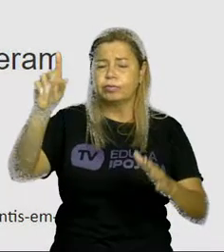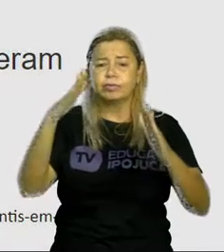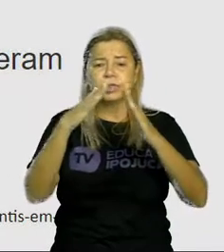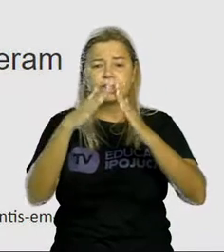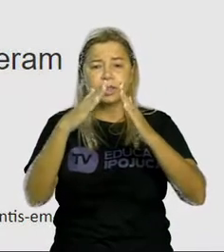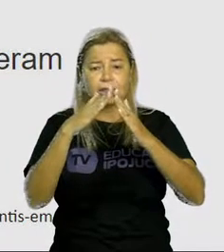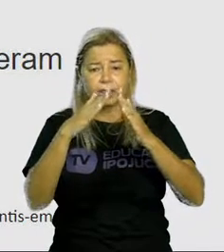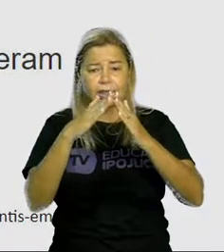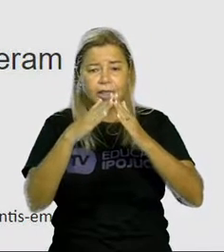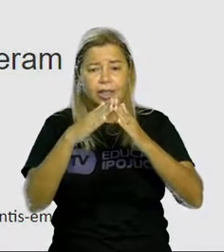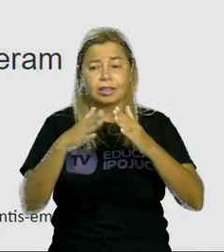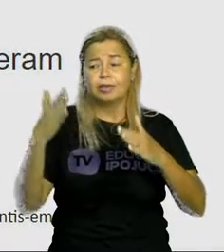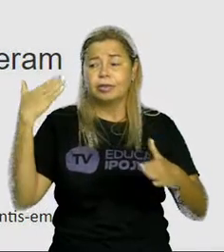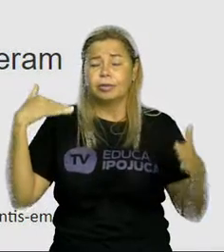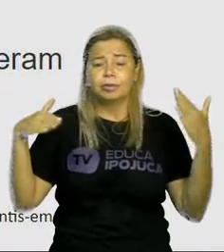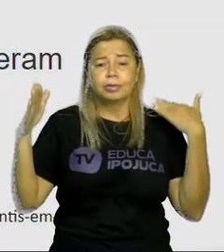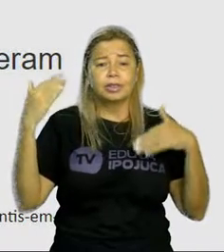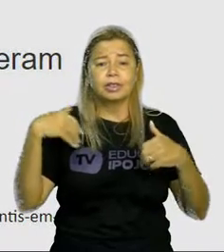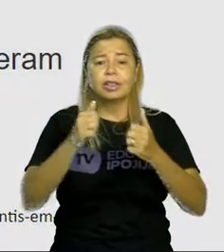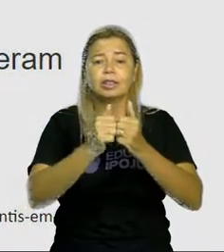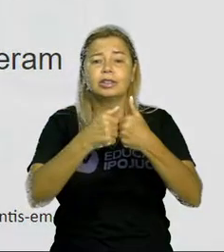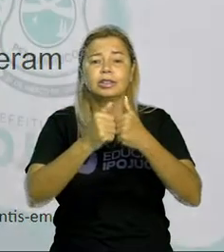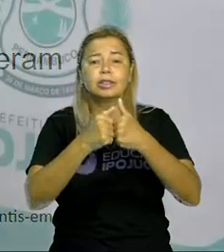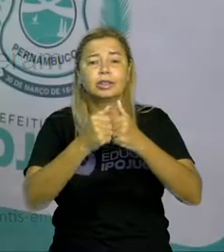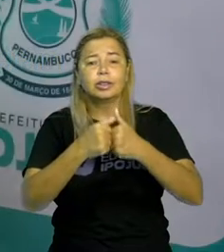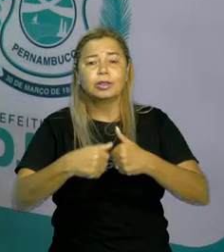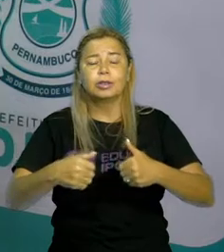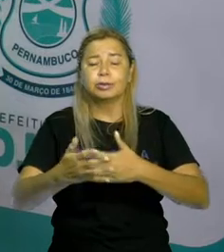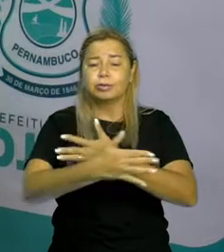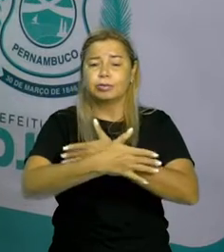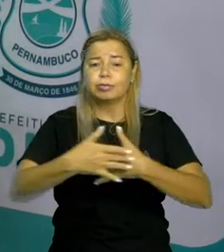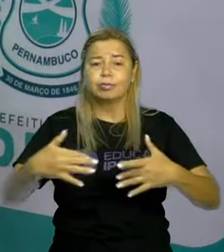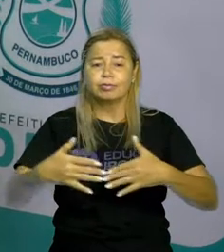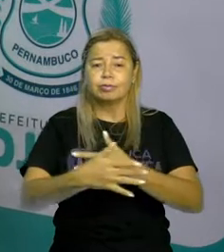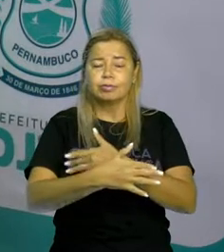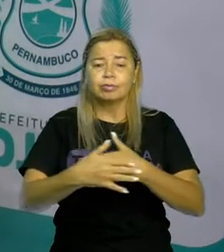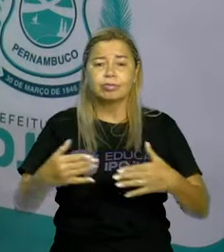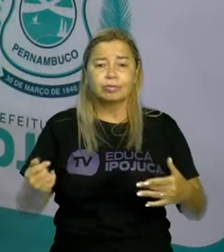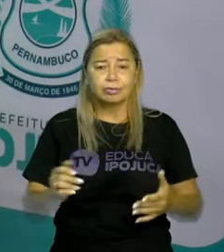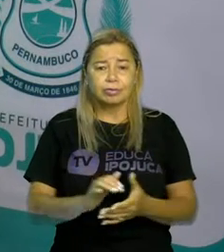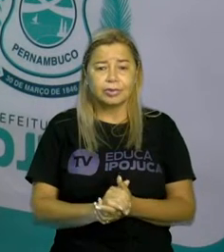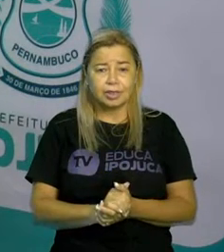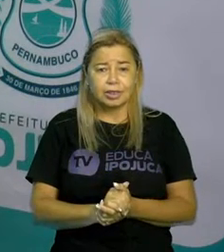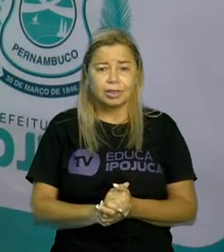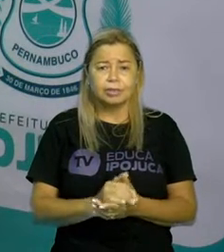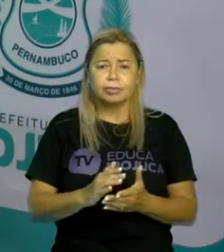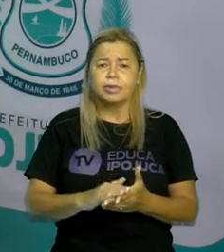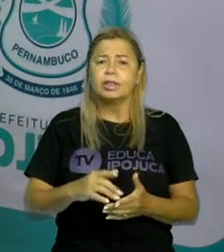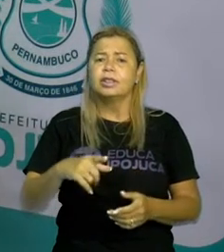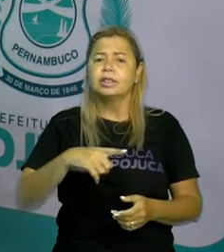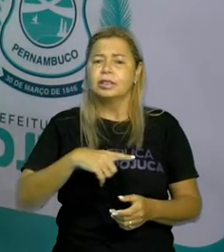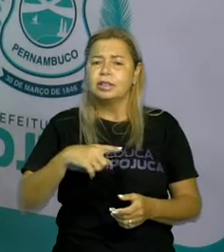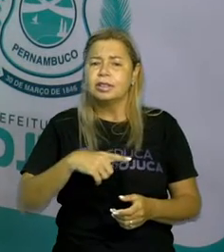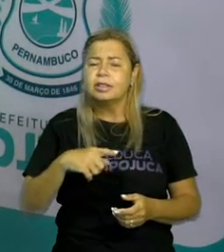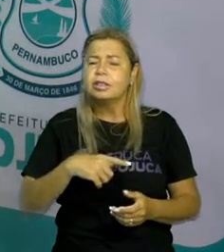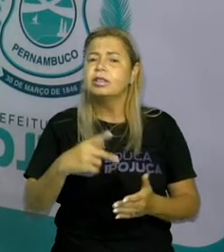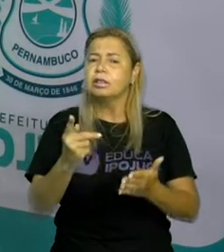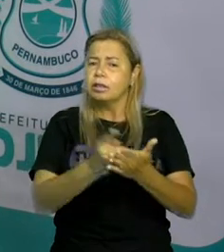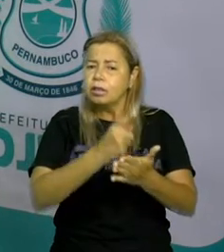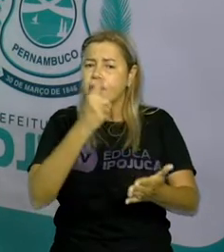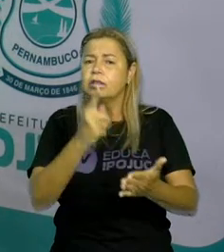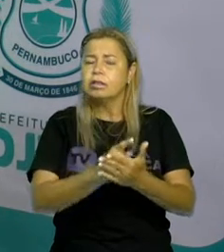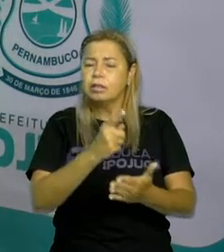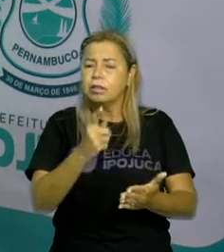pela cidade. A gente observou essa frase e a gente vê tanto do errinho, né? Pra quem não